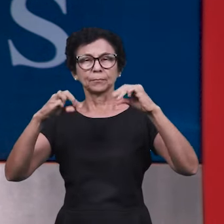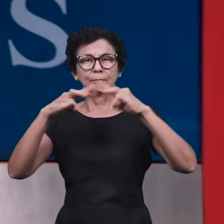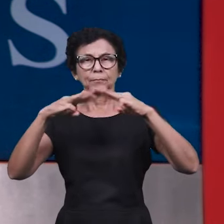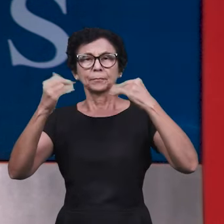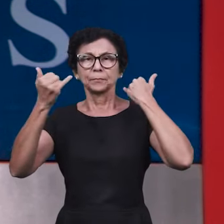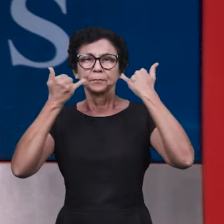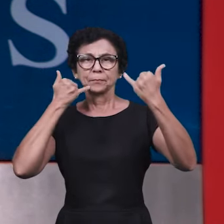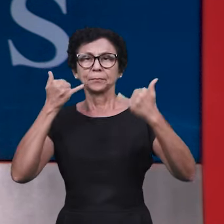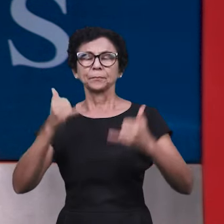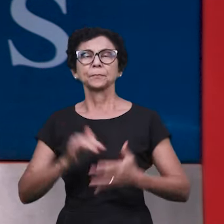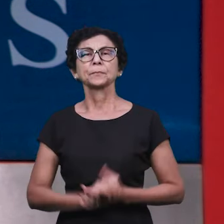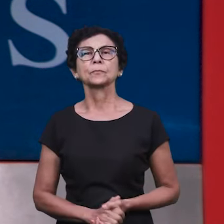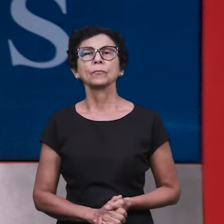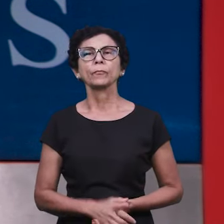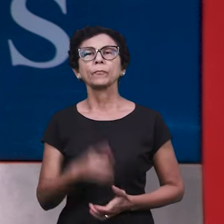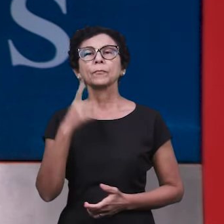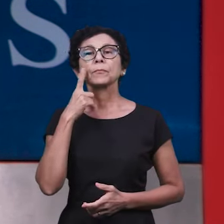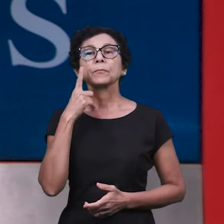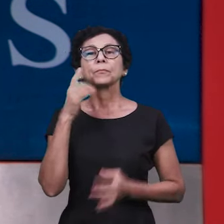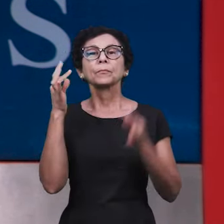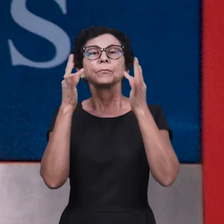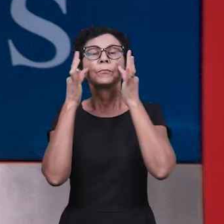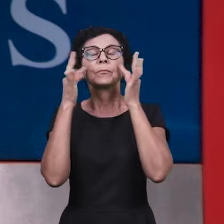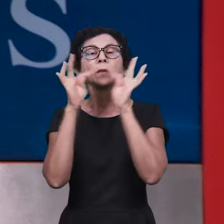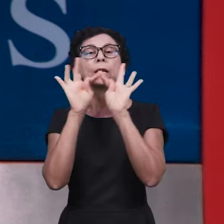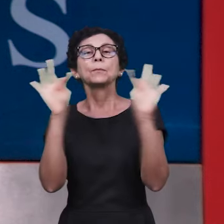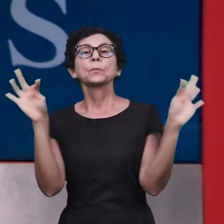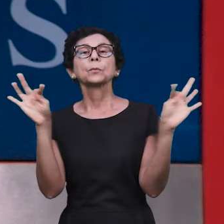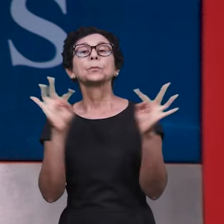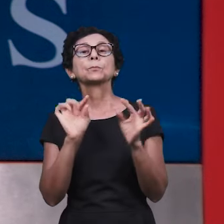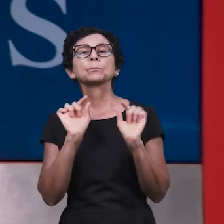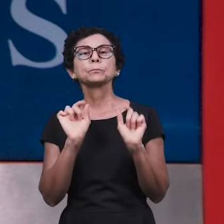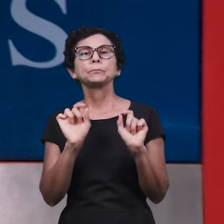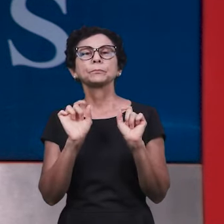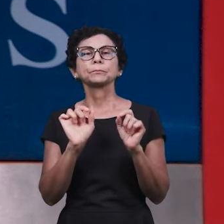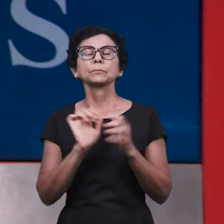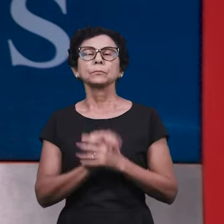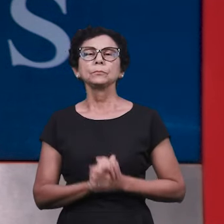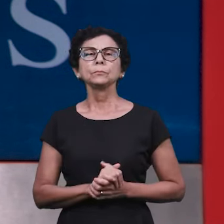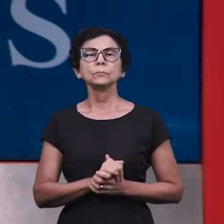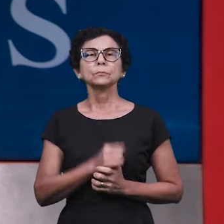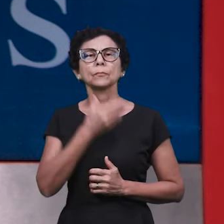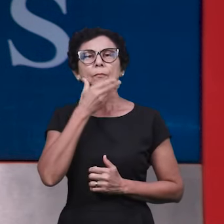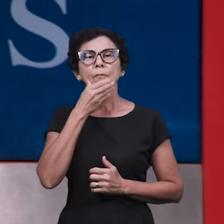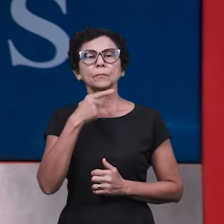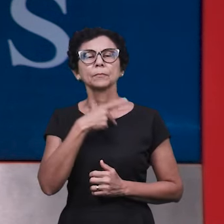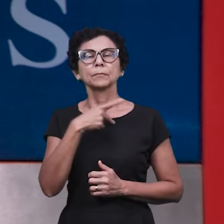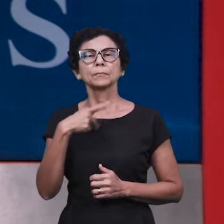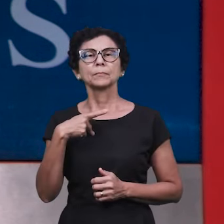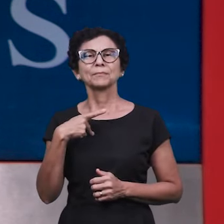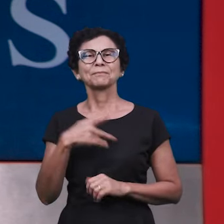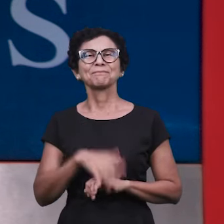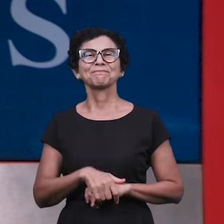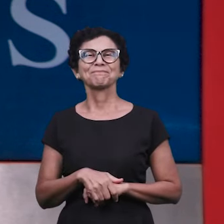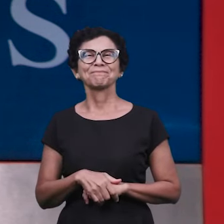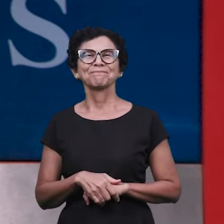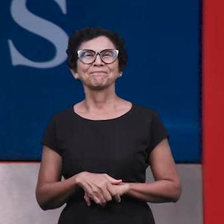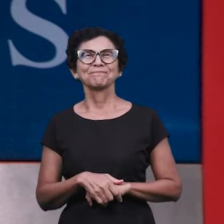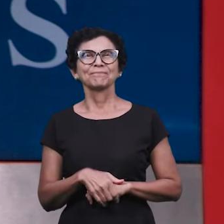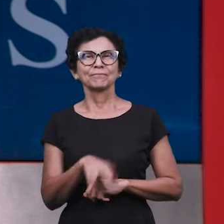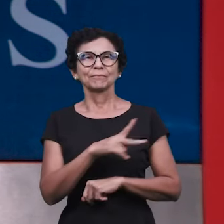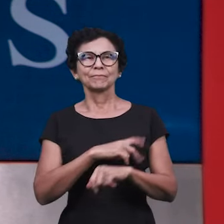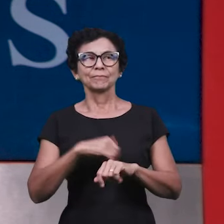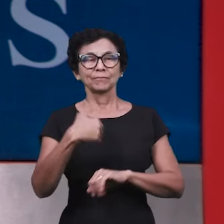atualizado. E agora, nós vamos assistir mais um testemunho. Um testemunho, um relato de um pastor do exterior. É o